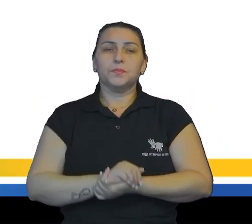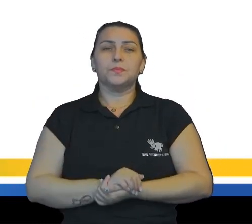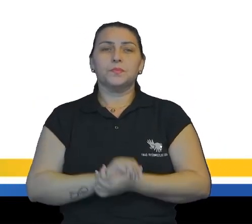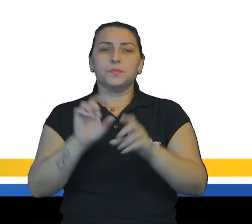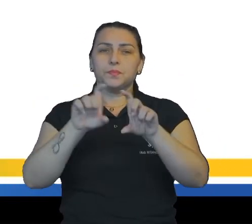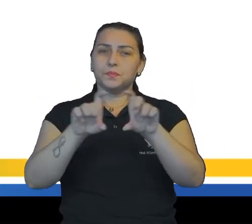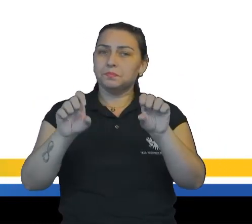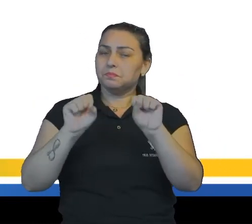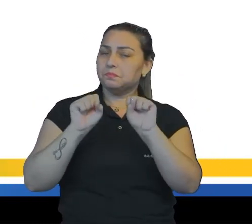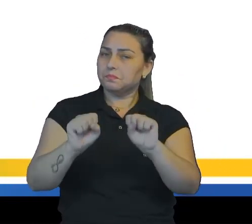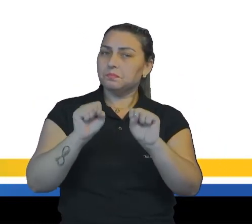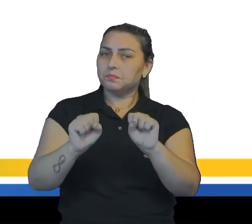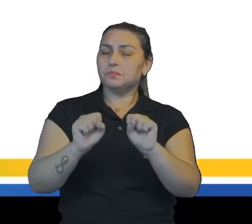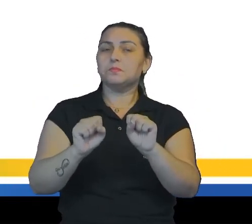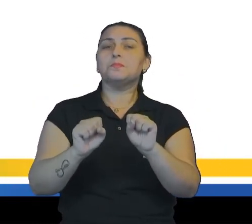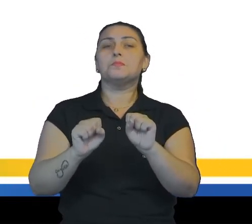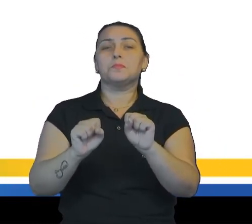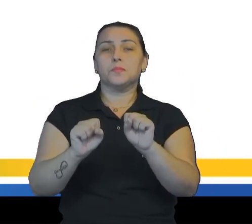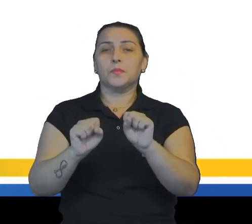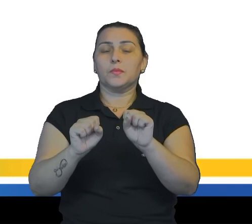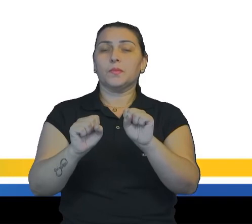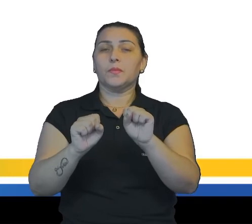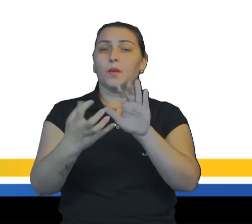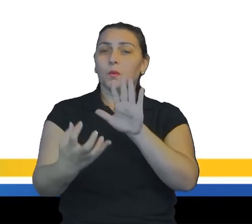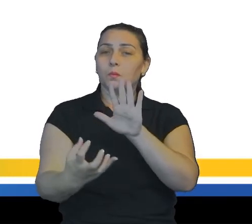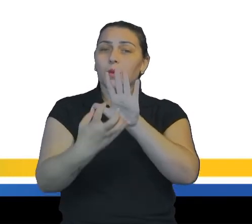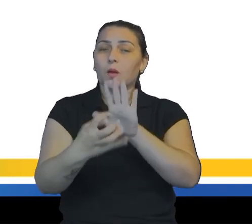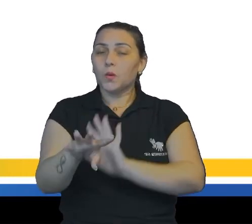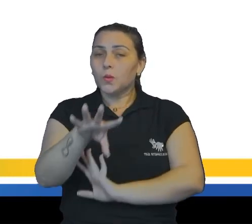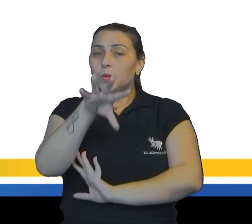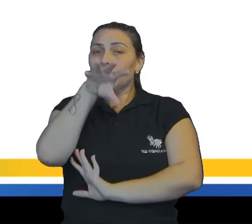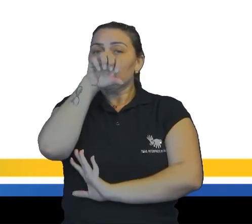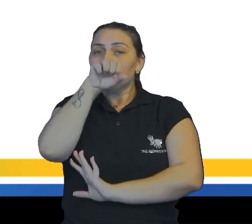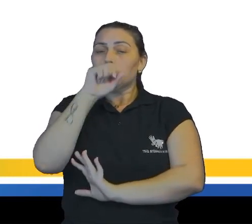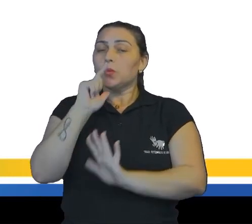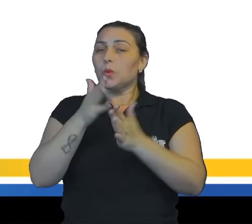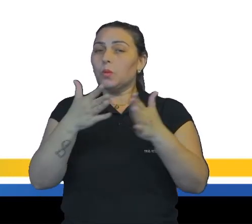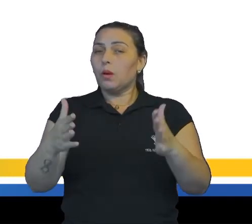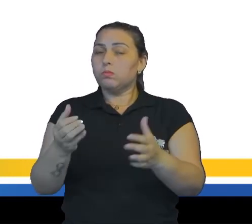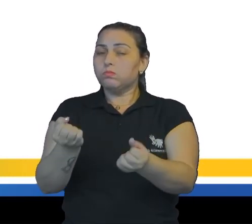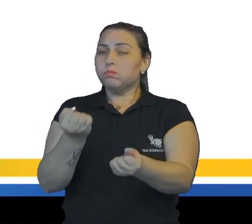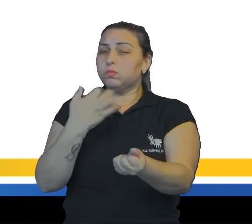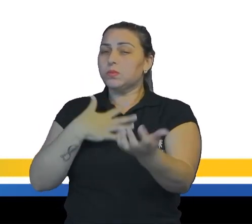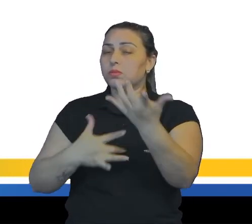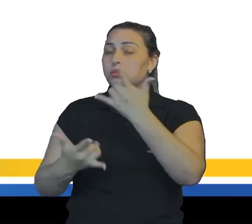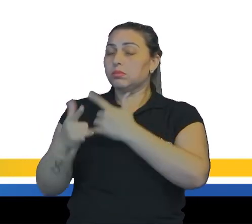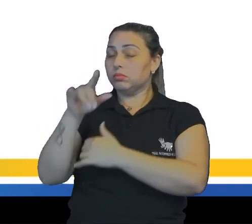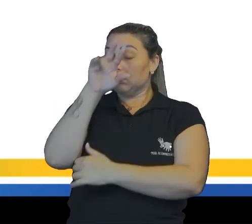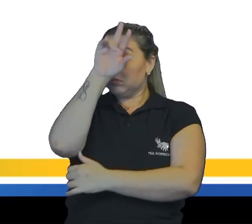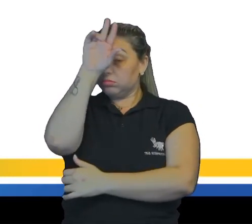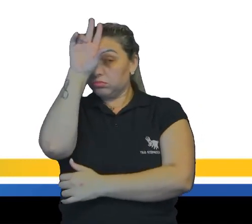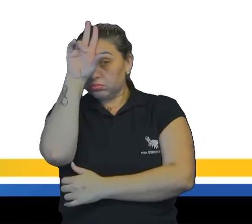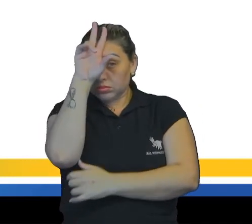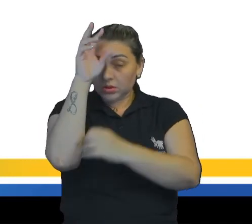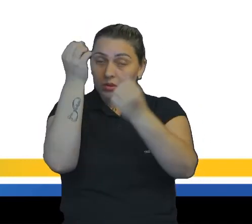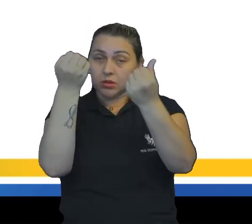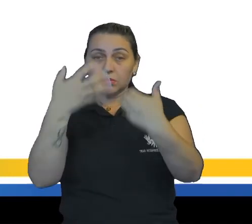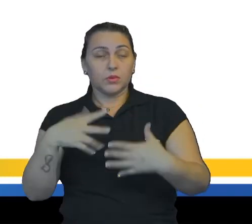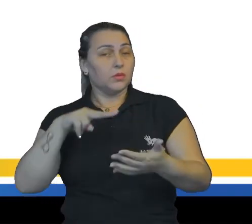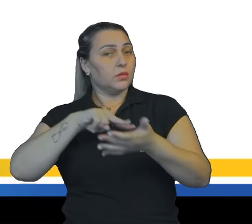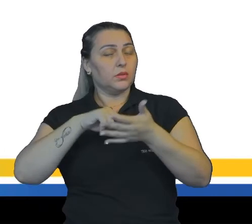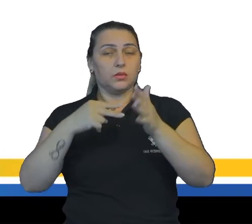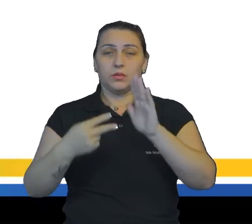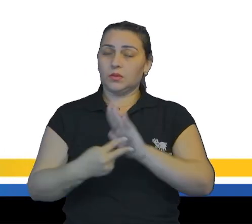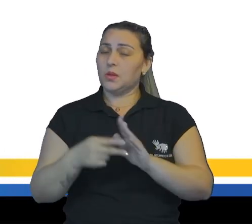expressão pode se configurar como hipérbole. O cheiro do mar me invadia e me embriagava. Explique o sentido dessa